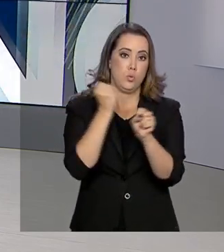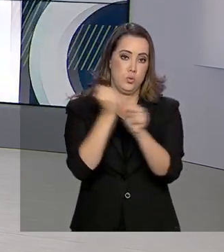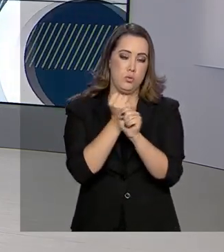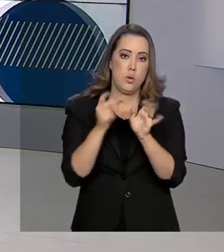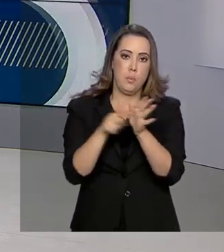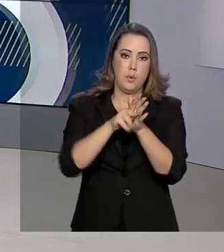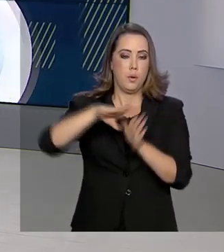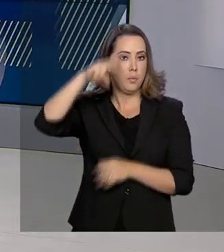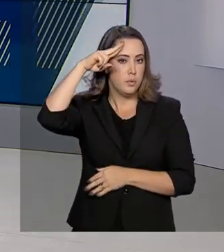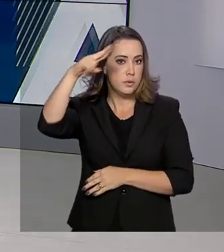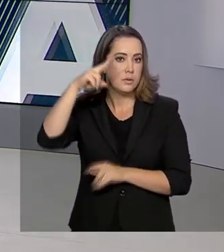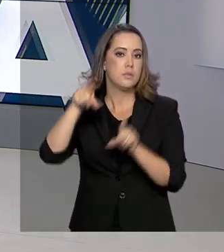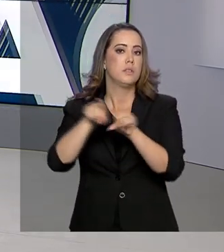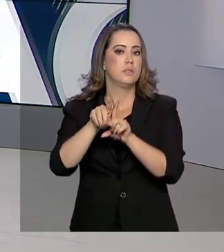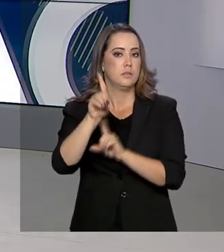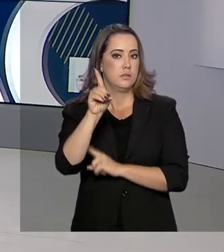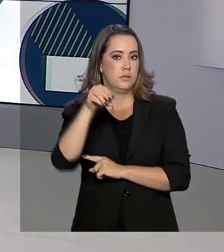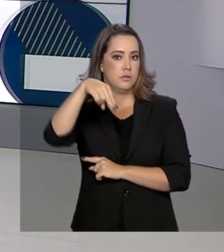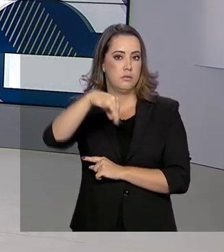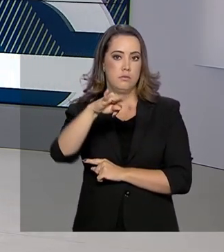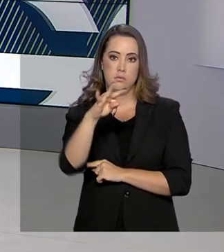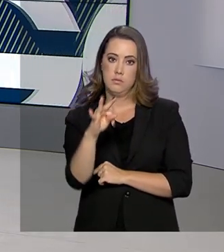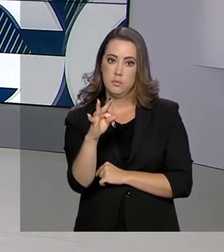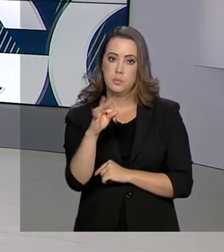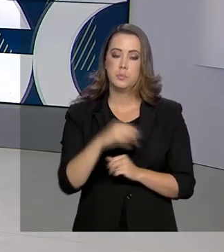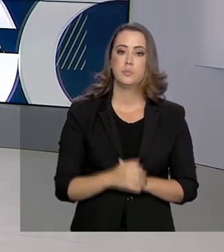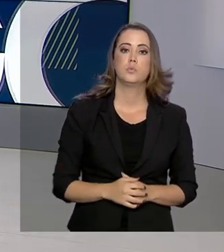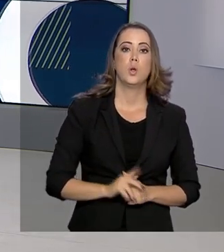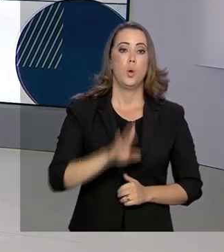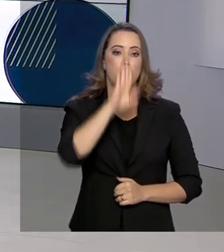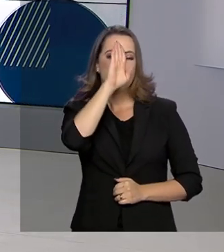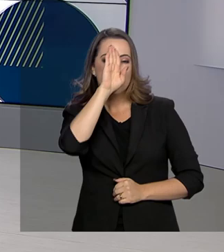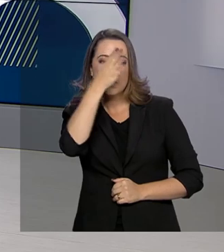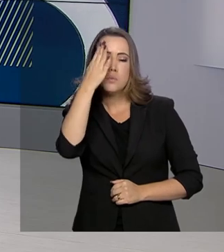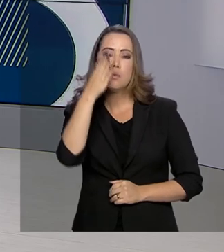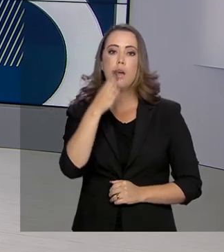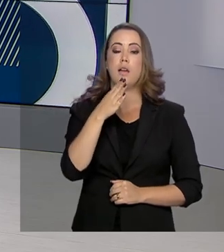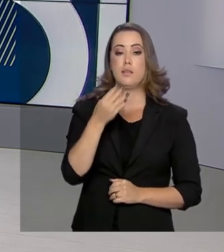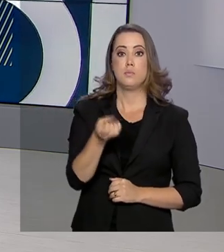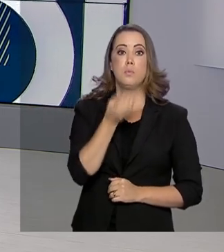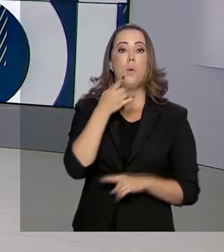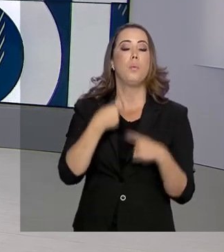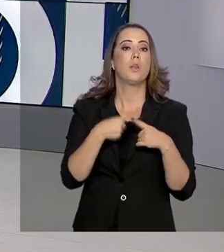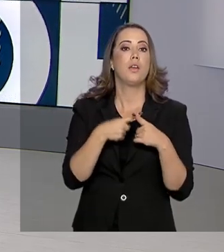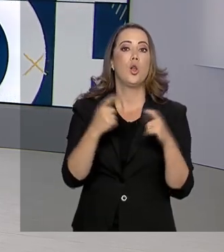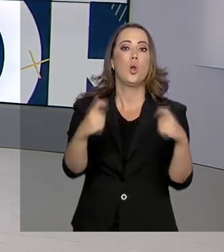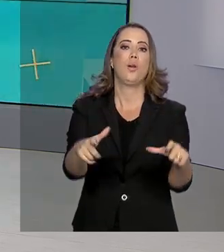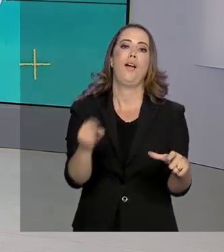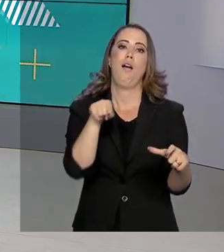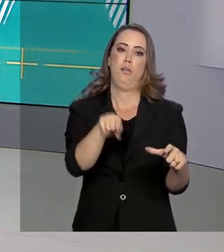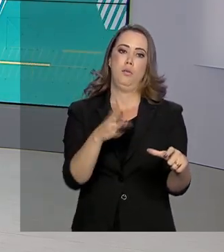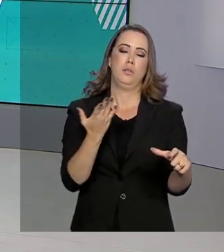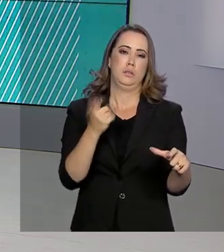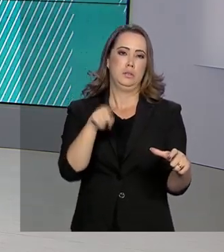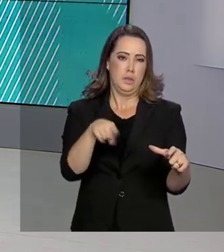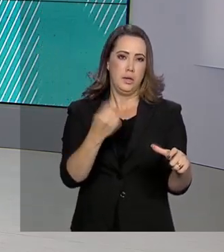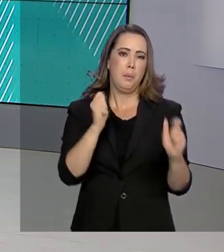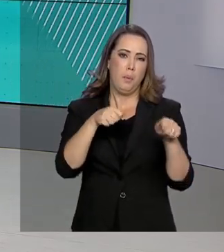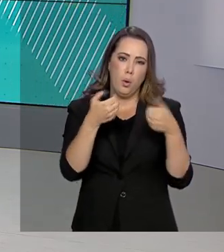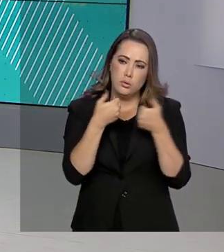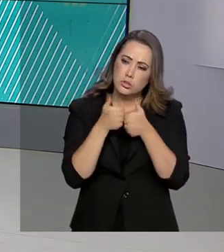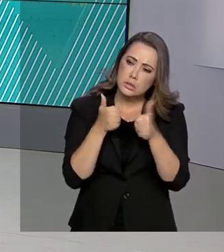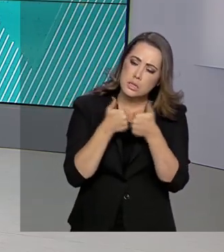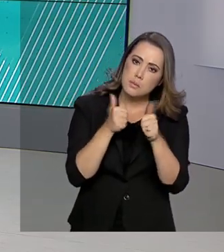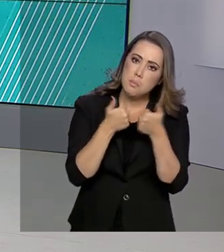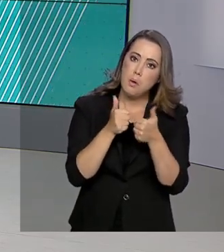Departamento Nacional de Infraestrutura de Transporte, o DENIT. Um dos principais benefícios para a região, segundo o governo, é o escoamento